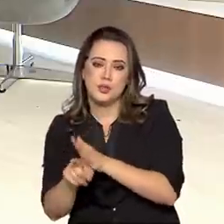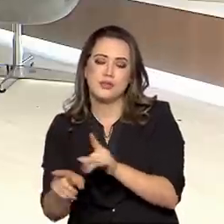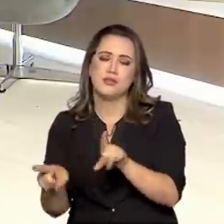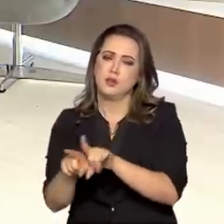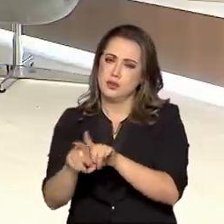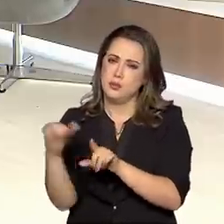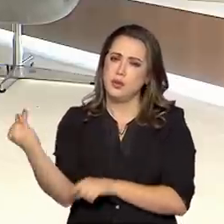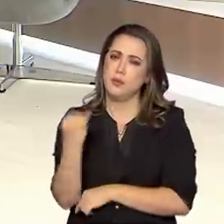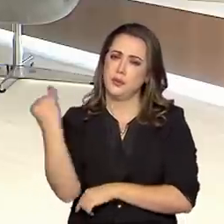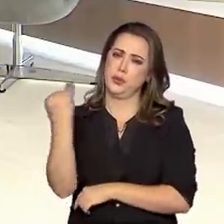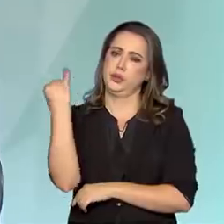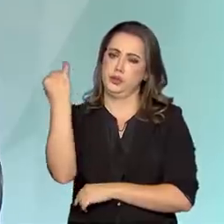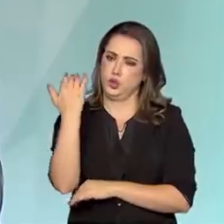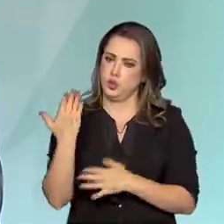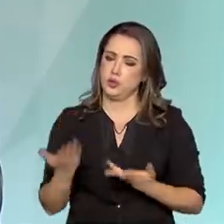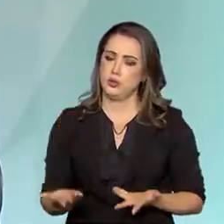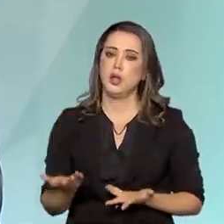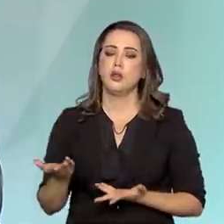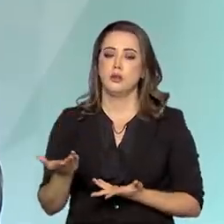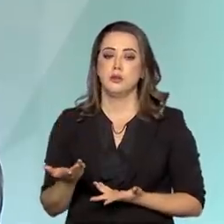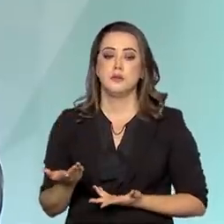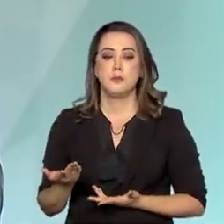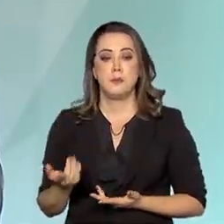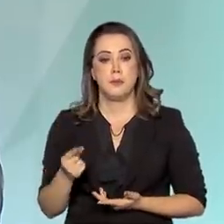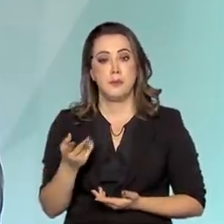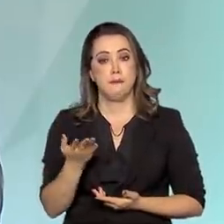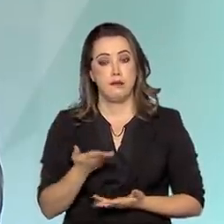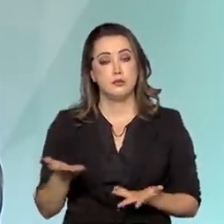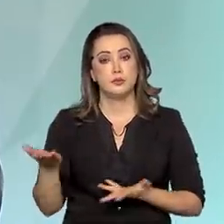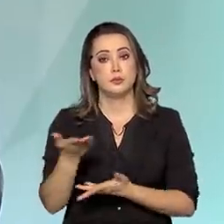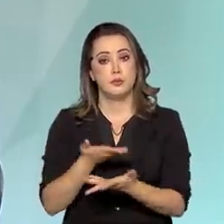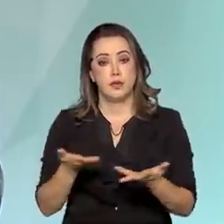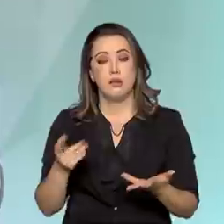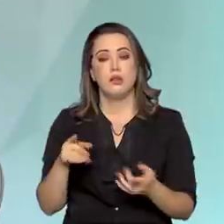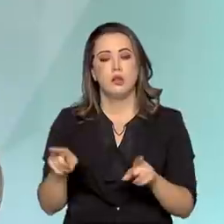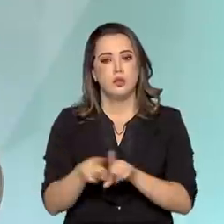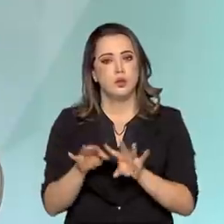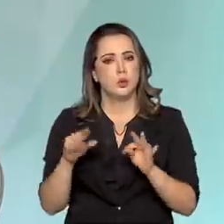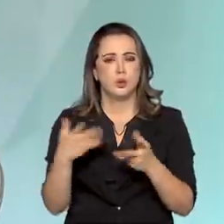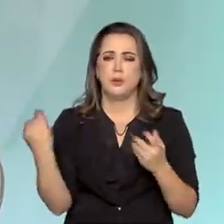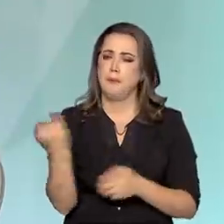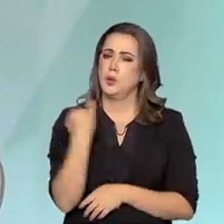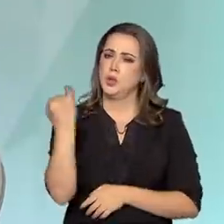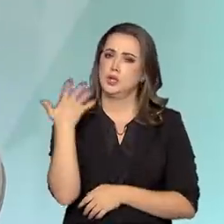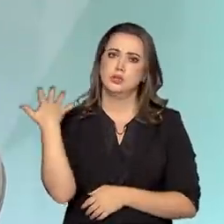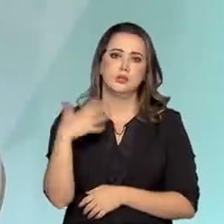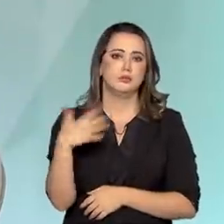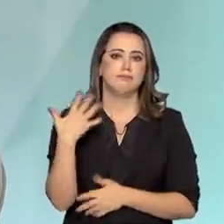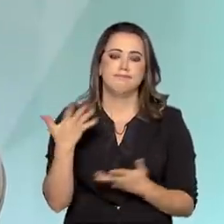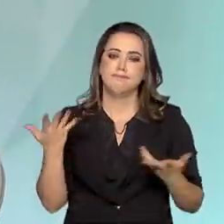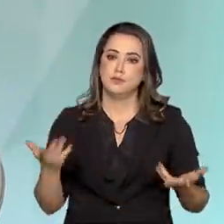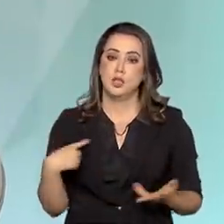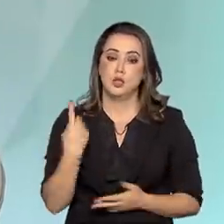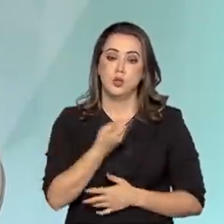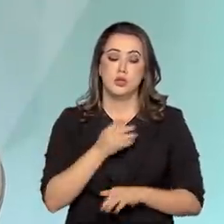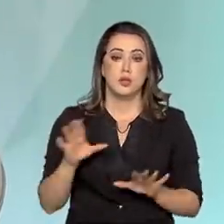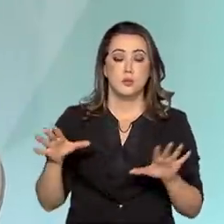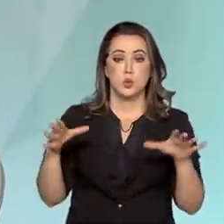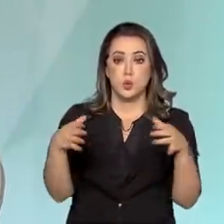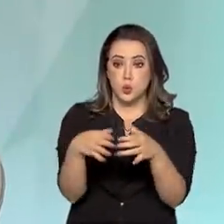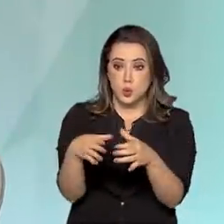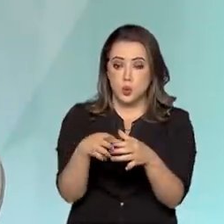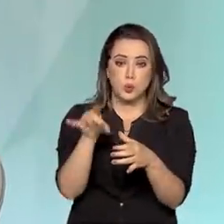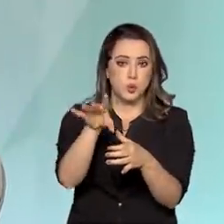E, ao mesmo tempo, as pesquisas que os intelectuais realizam ali a partir da BN, isso é fenomenal, é fantástico. Nós temos um setor, um centro